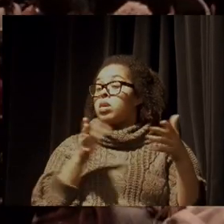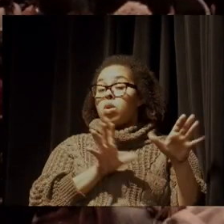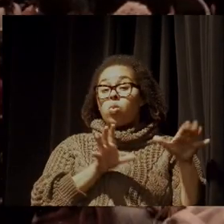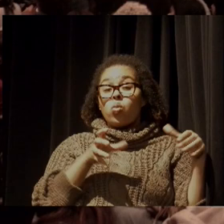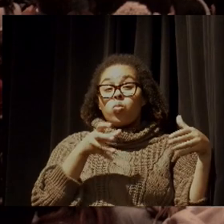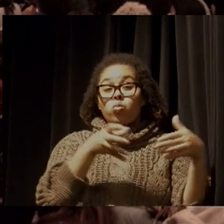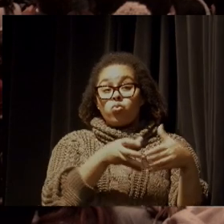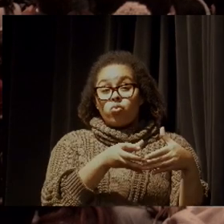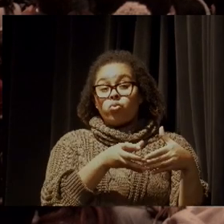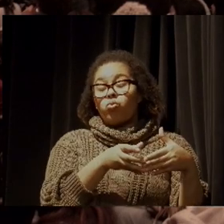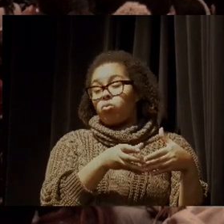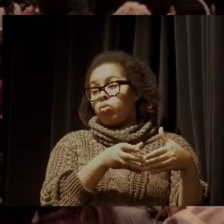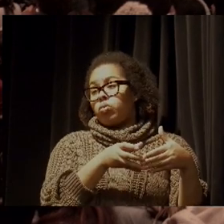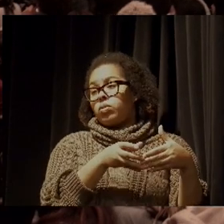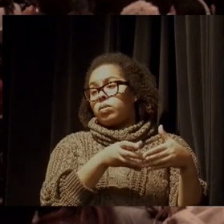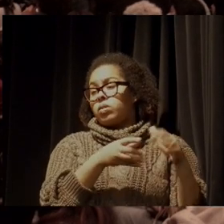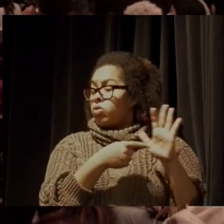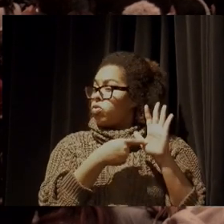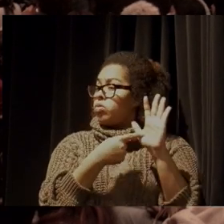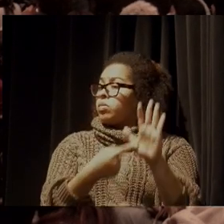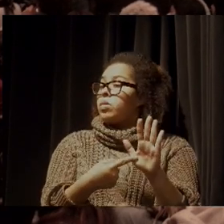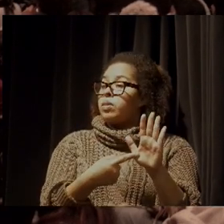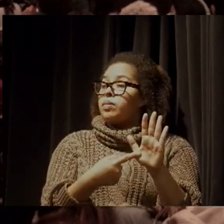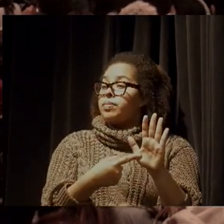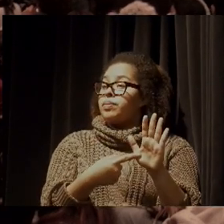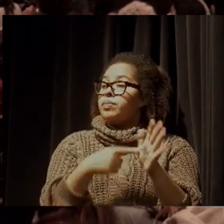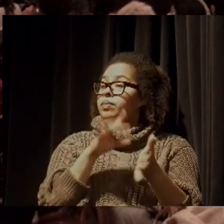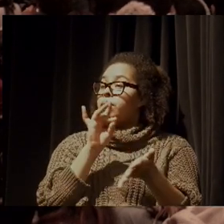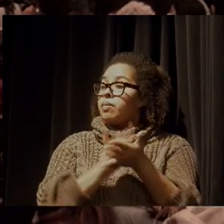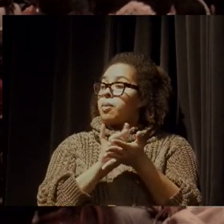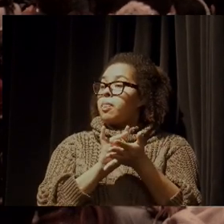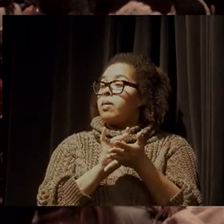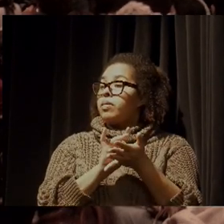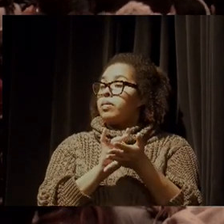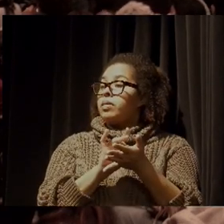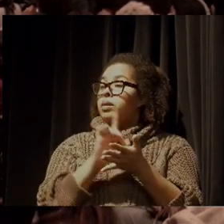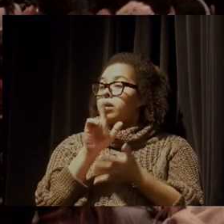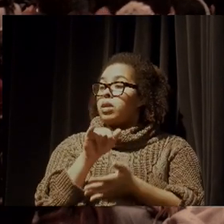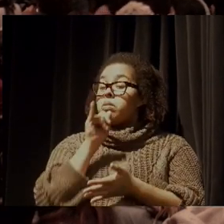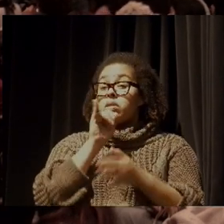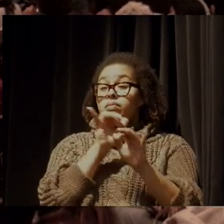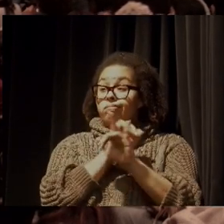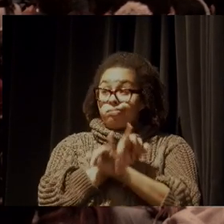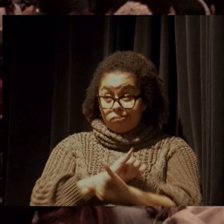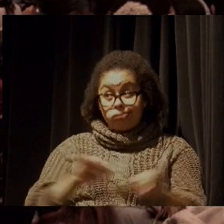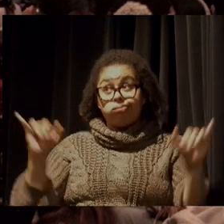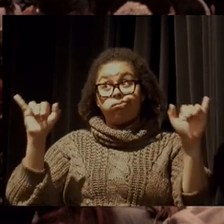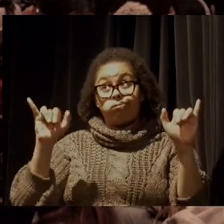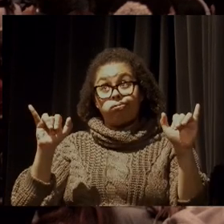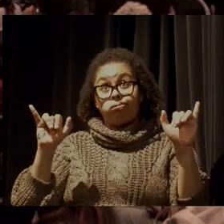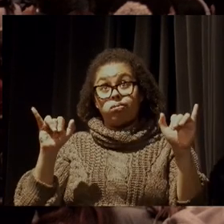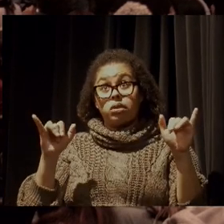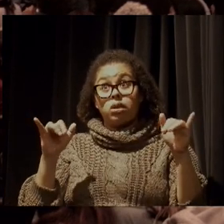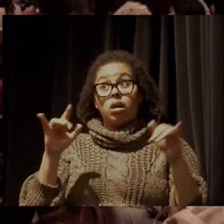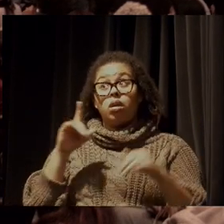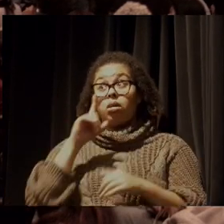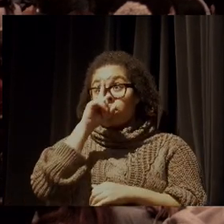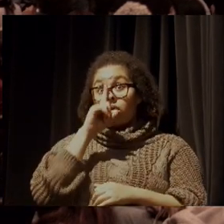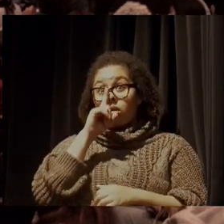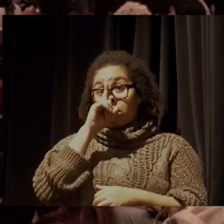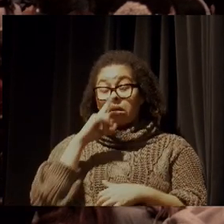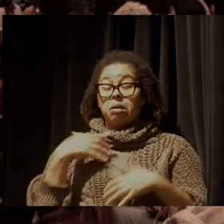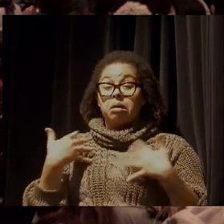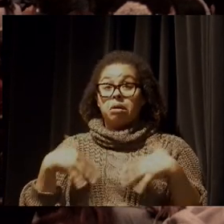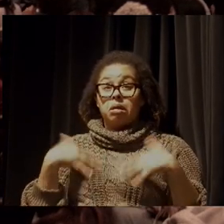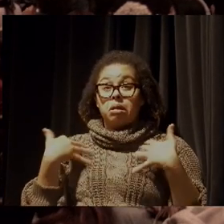de coisas que a gente traz, que, na verdade, é alarmista, mas a gente sabe também que